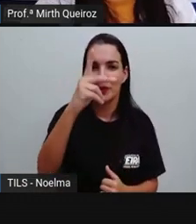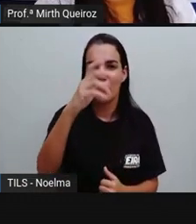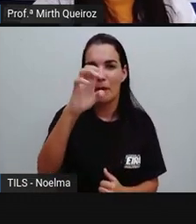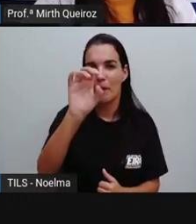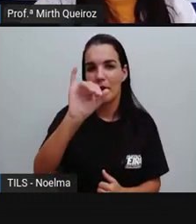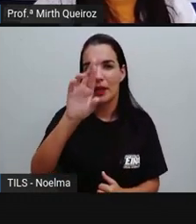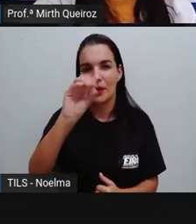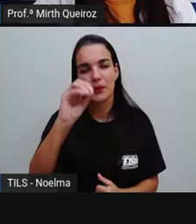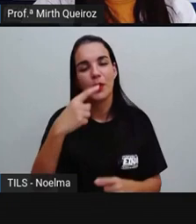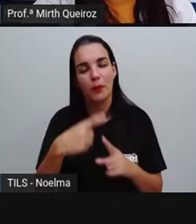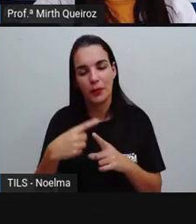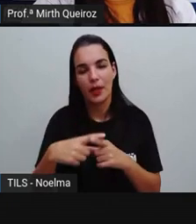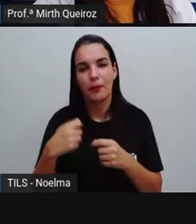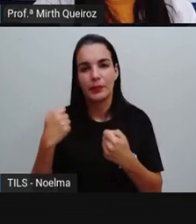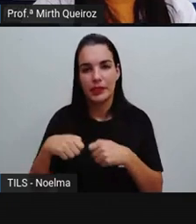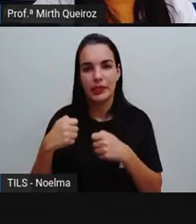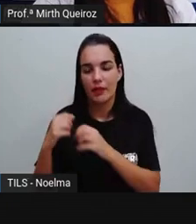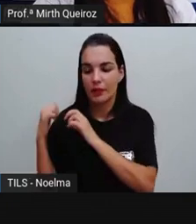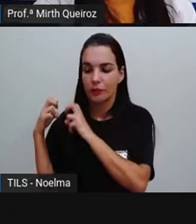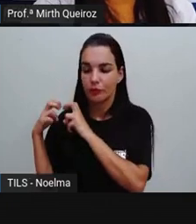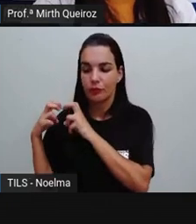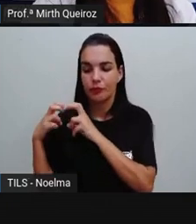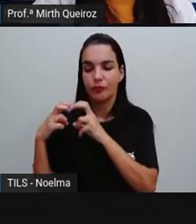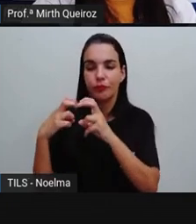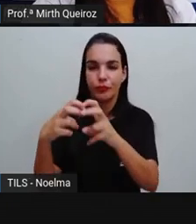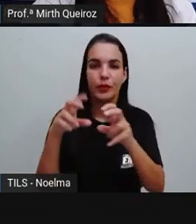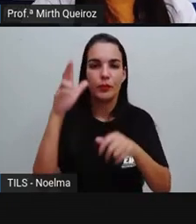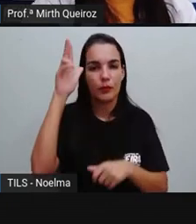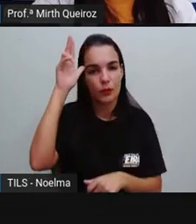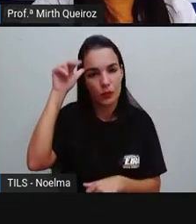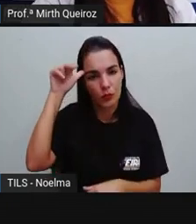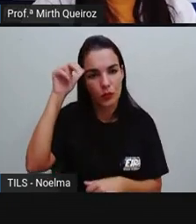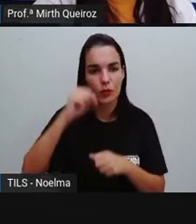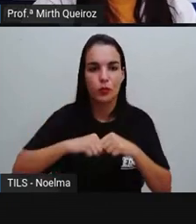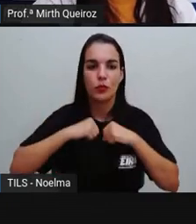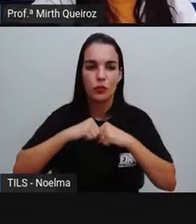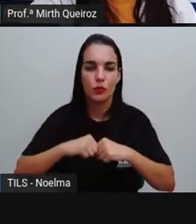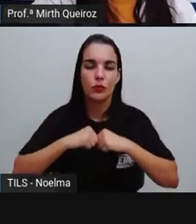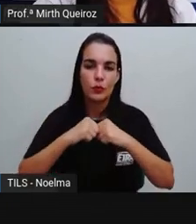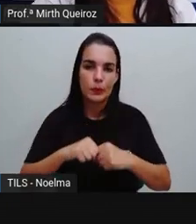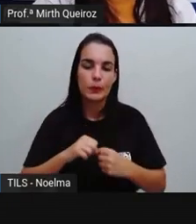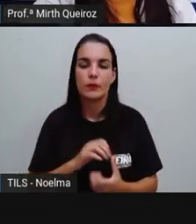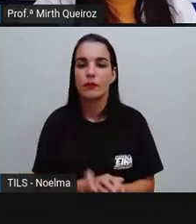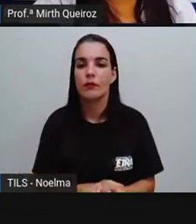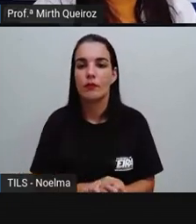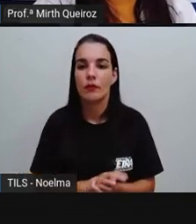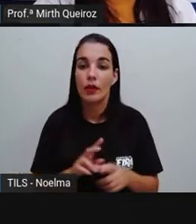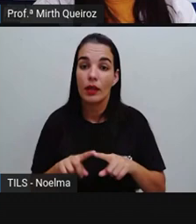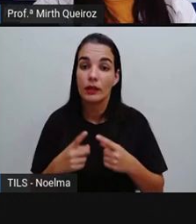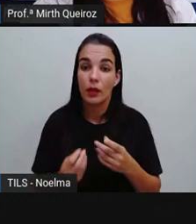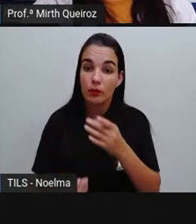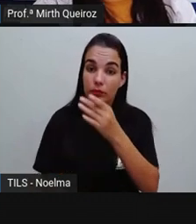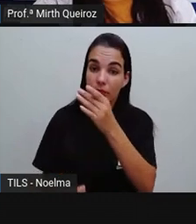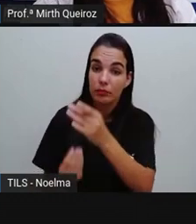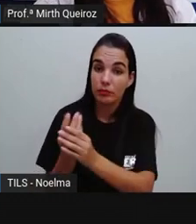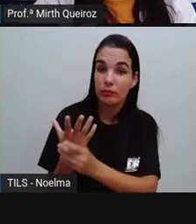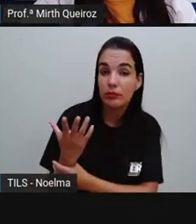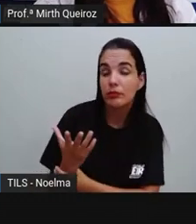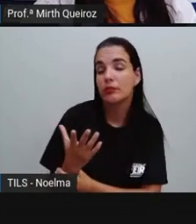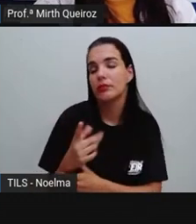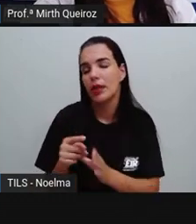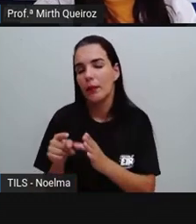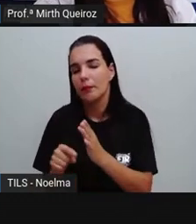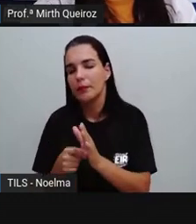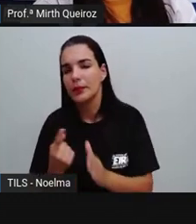tropeiros aí, que eram os condutores de tropas e mulas. E assim começam a surgir as primeiras aldeias, as